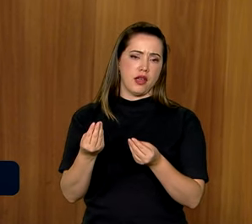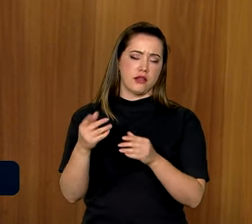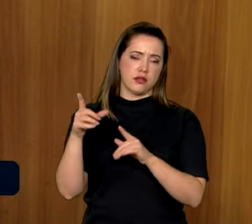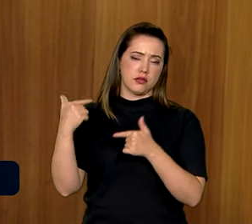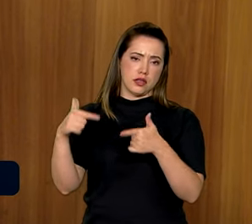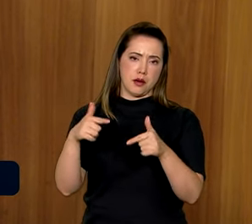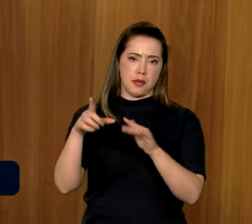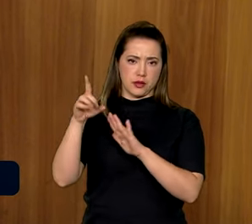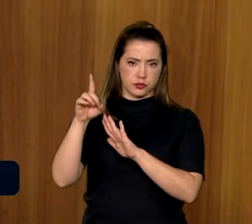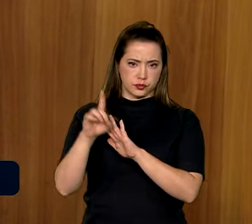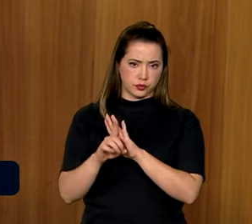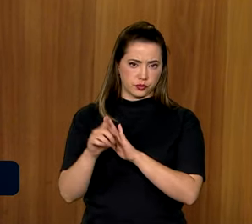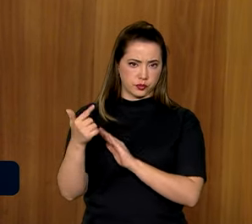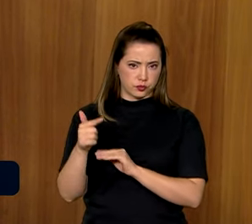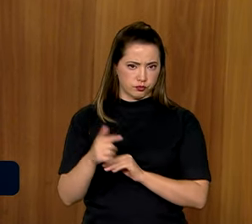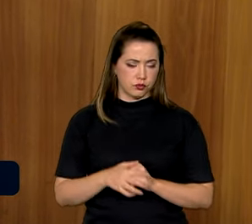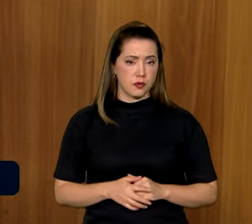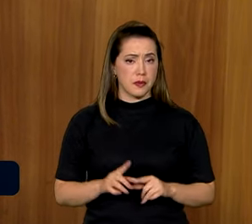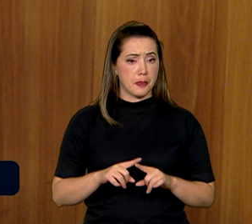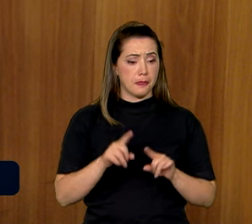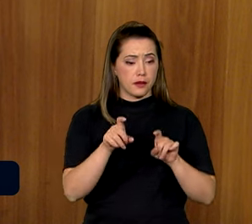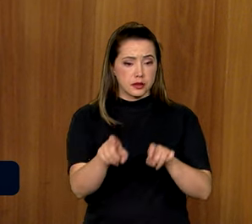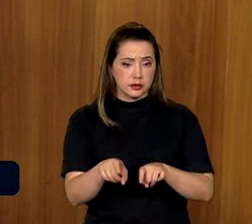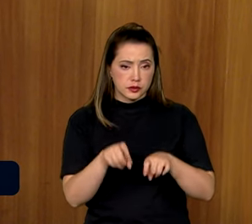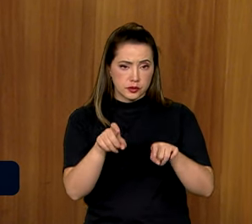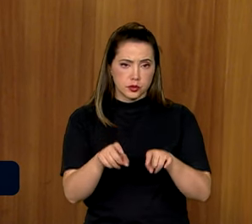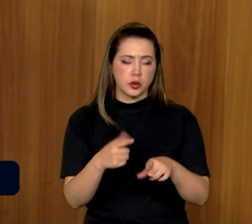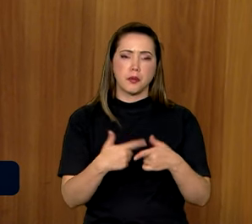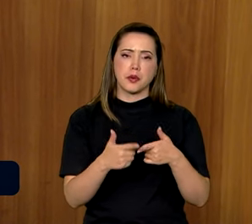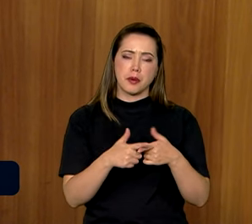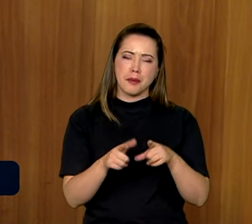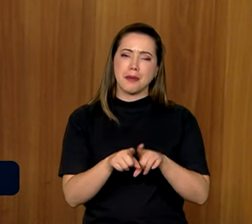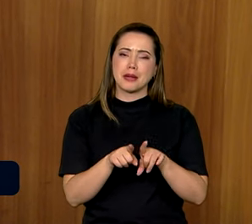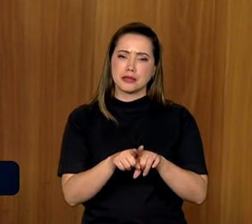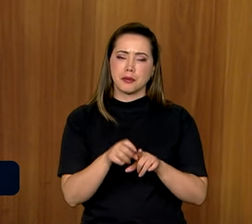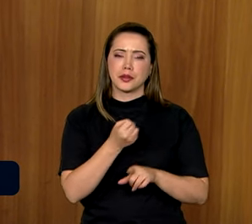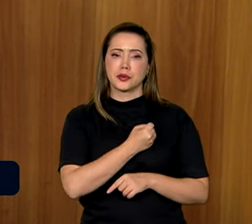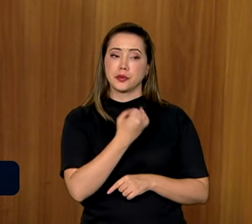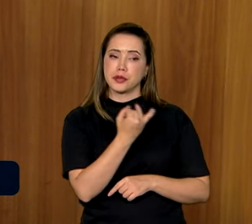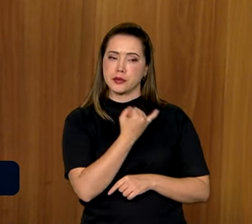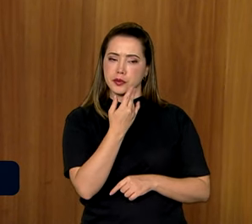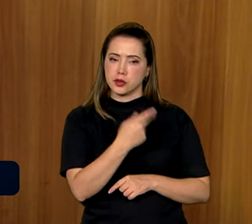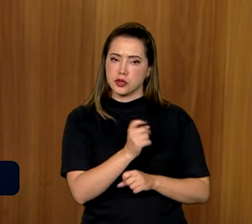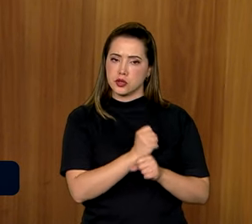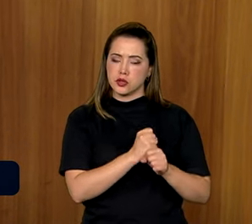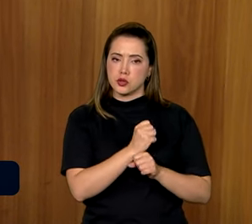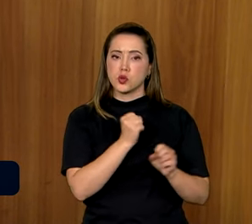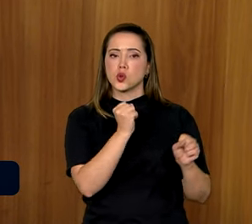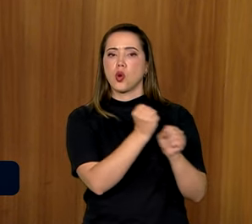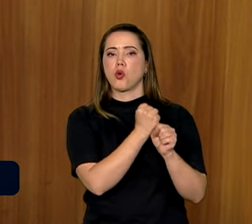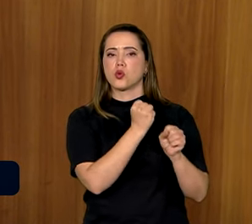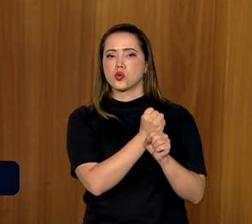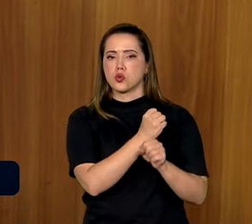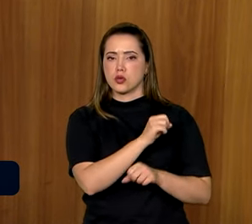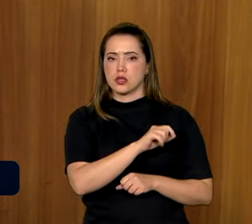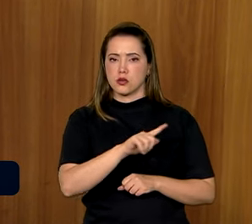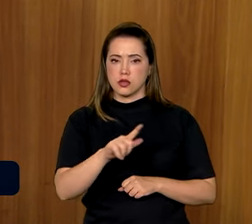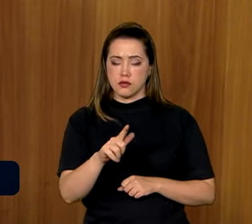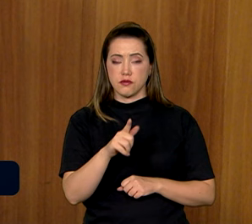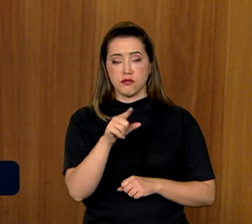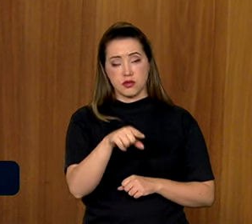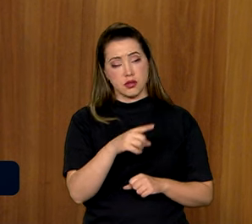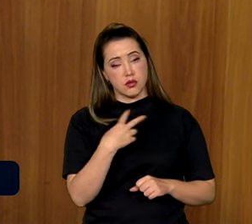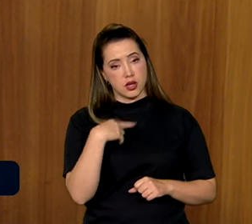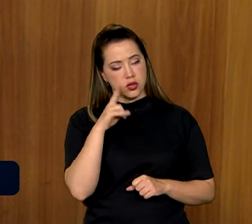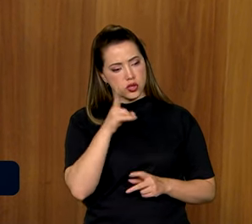trabalho para esses trabalhadores. Mas não é só o campo que é problema, nós temos números importantes em 2023 na construção civil, e um fenômeno